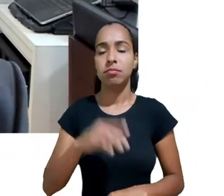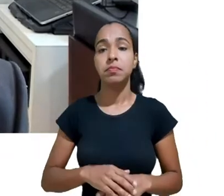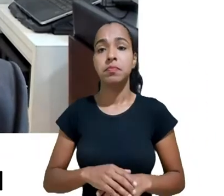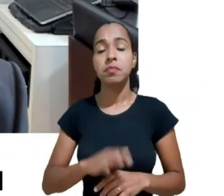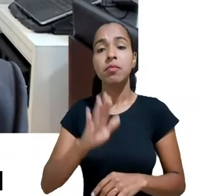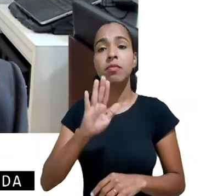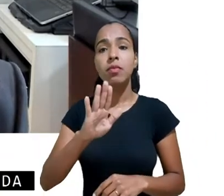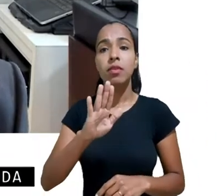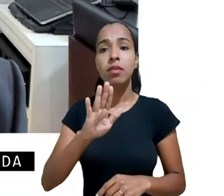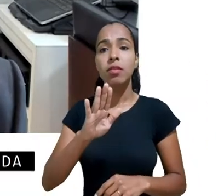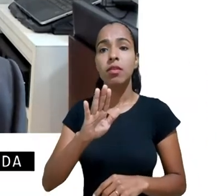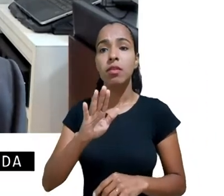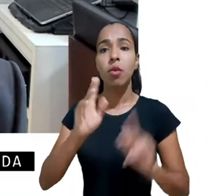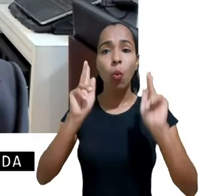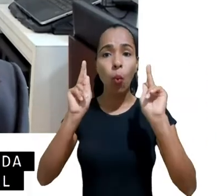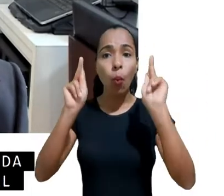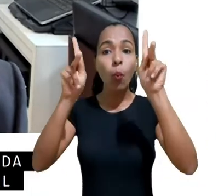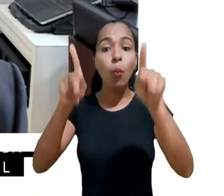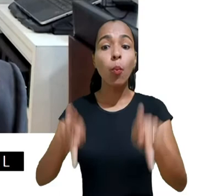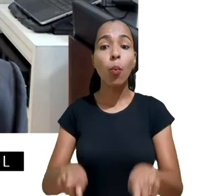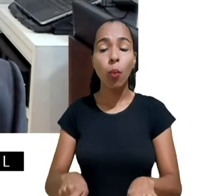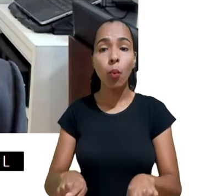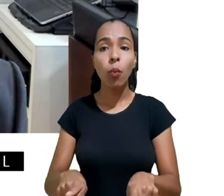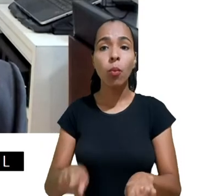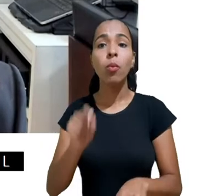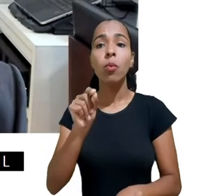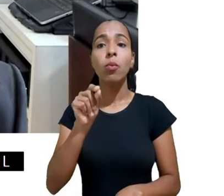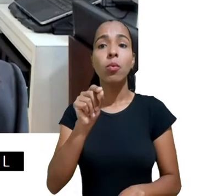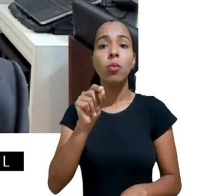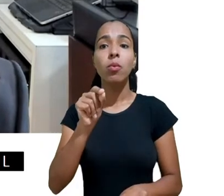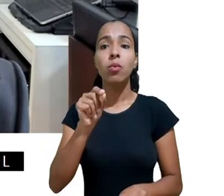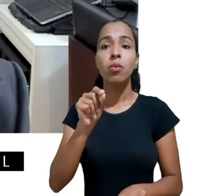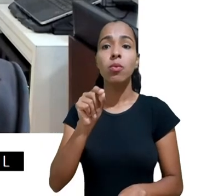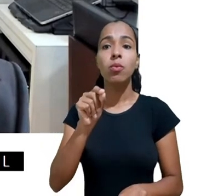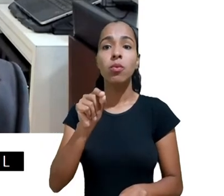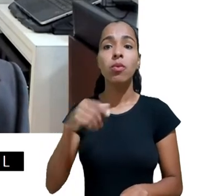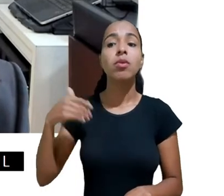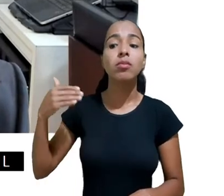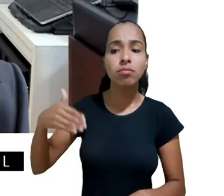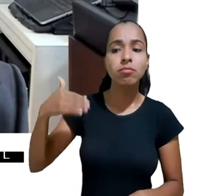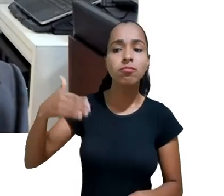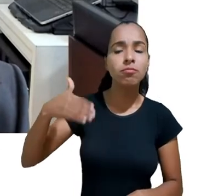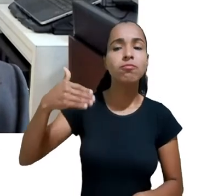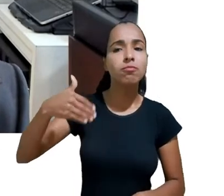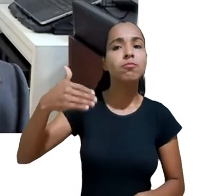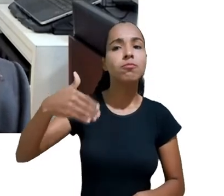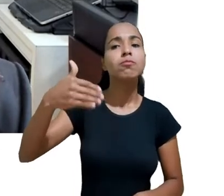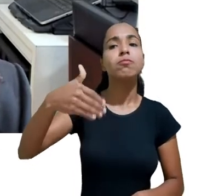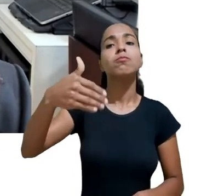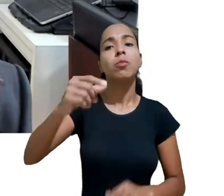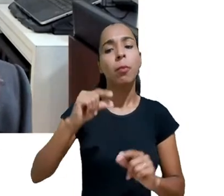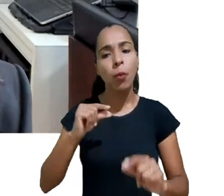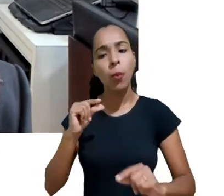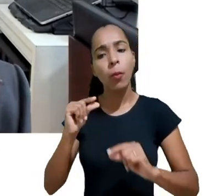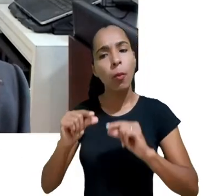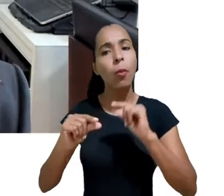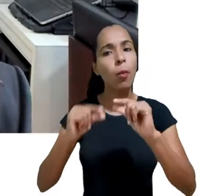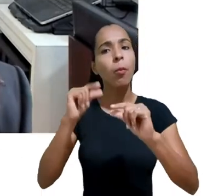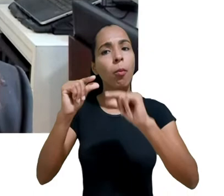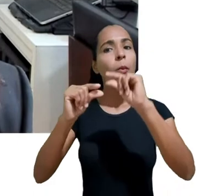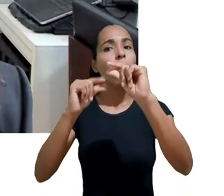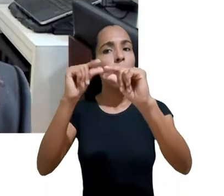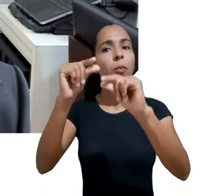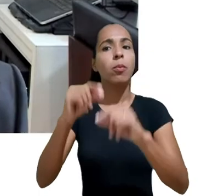é uma questão de política pública de longo prazo e permanente para que a gente possa chamar atenção não só de uma